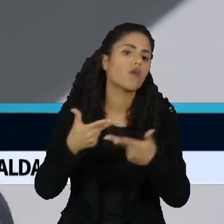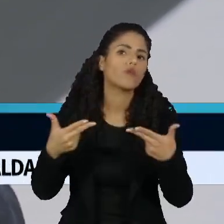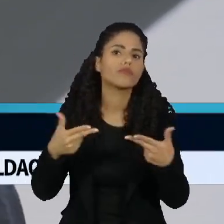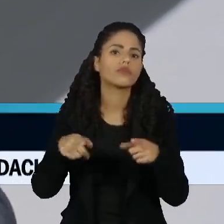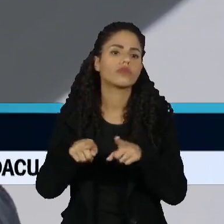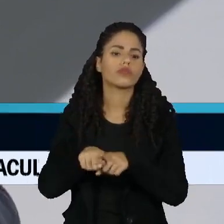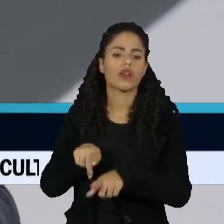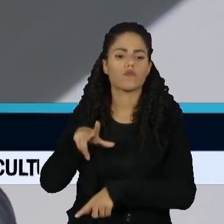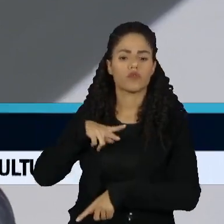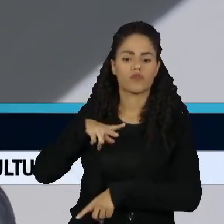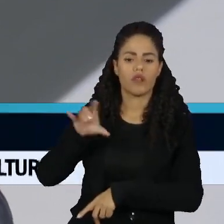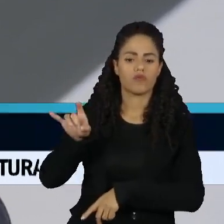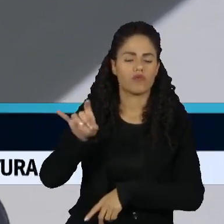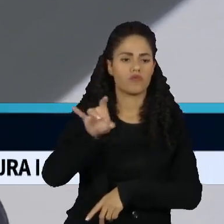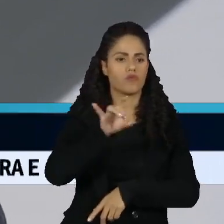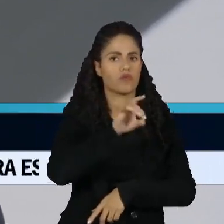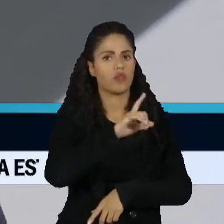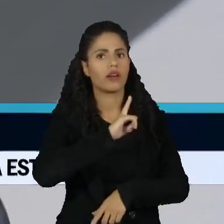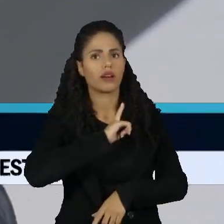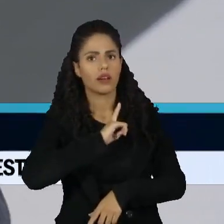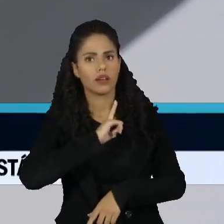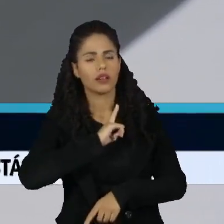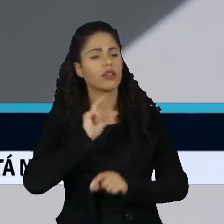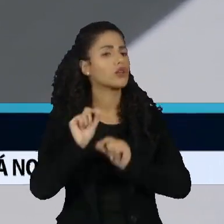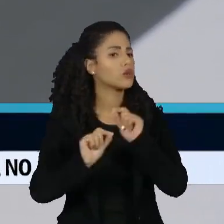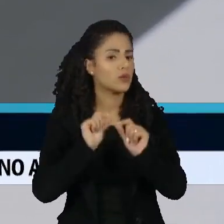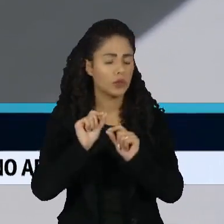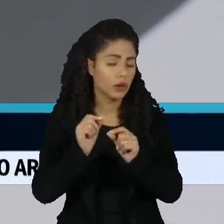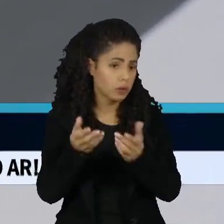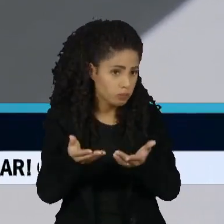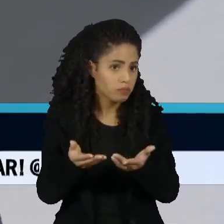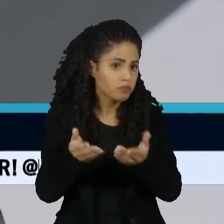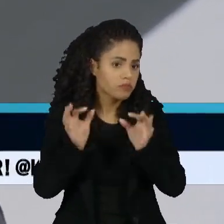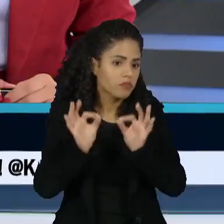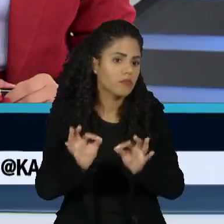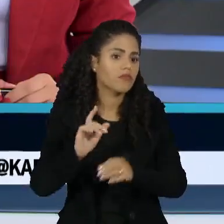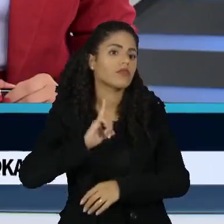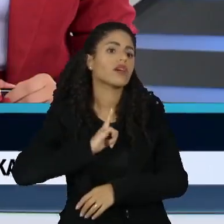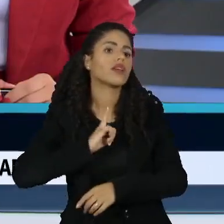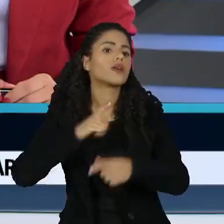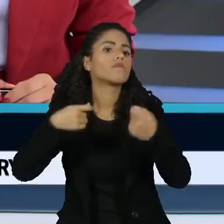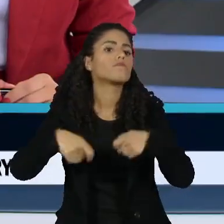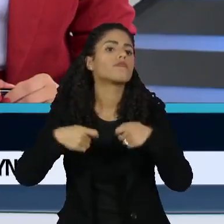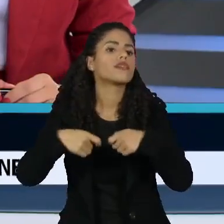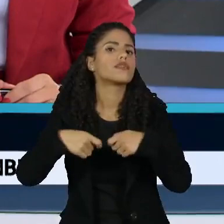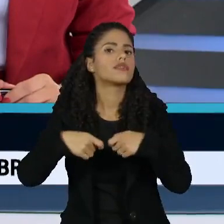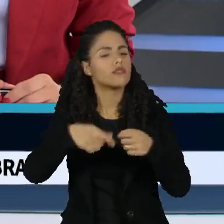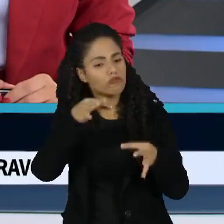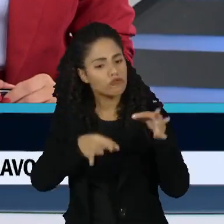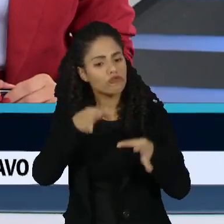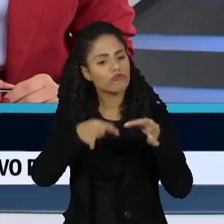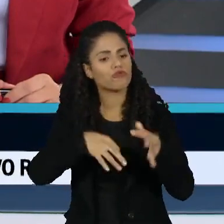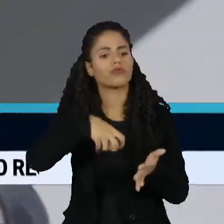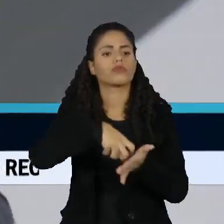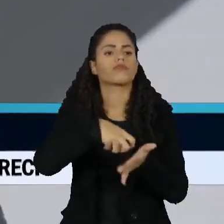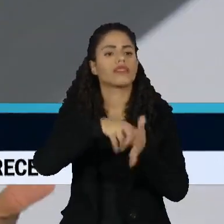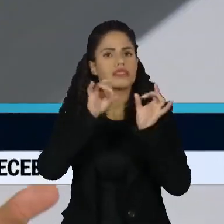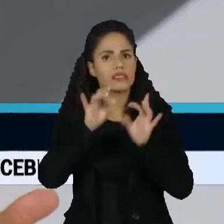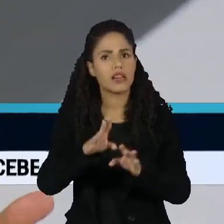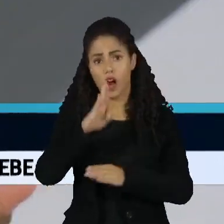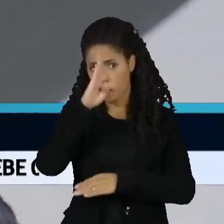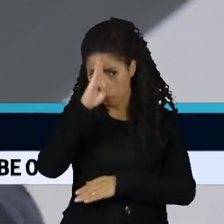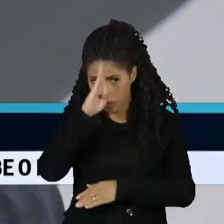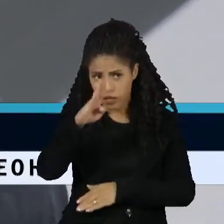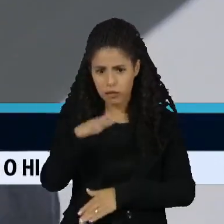particularizadas sobre alguma das questões que exigem um exercício extraordinário. Nós estamos vendo aqui o princípio da